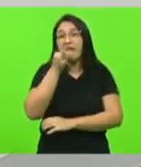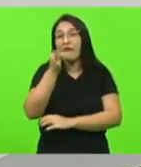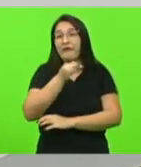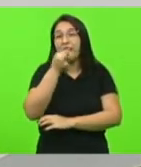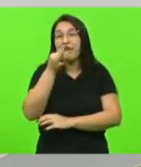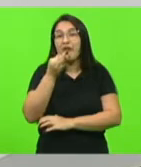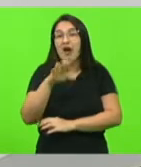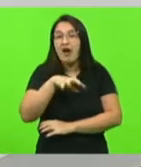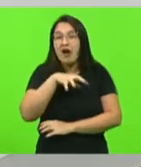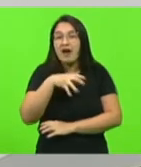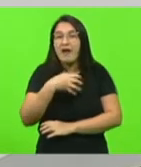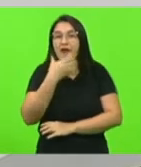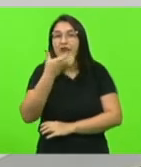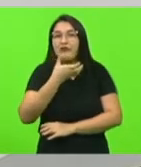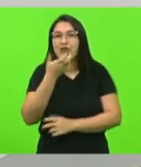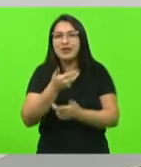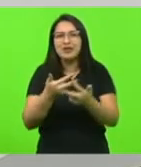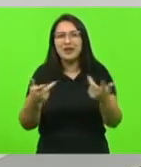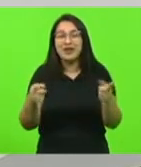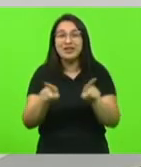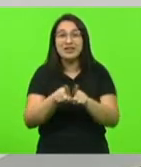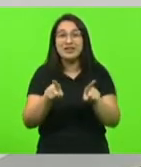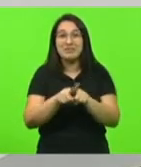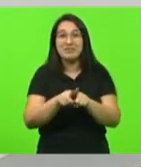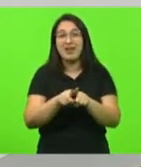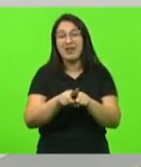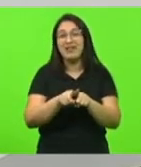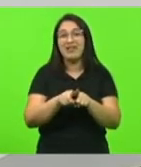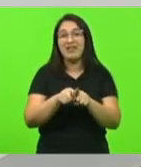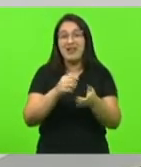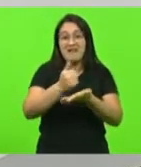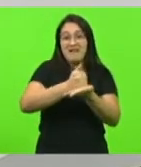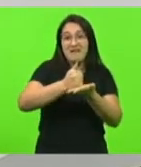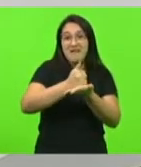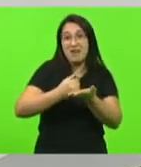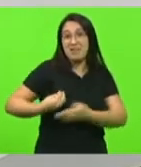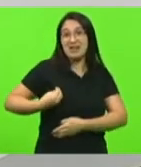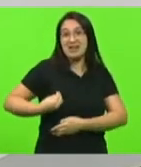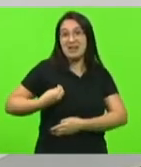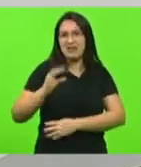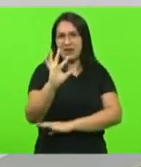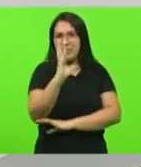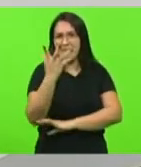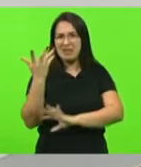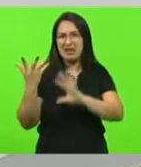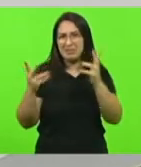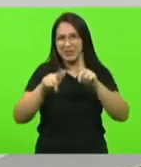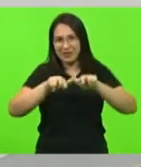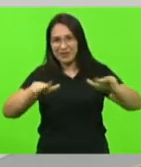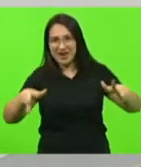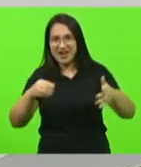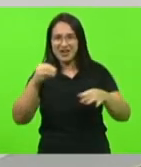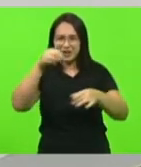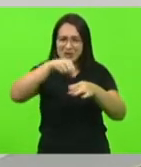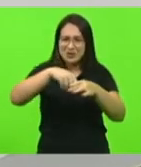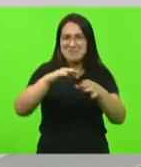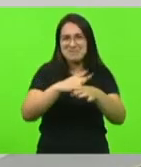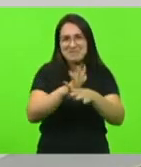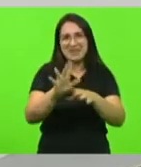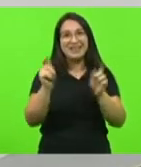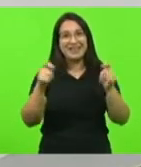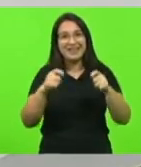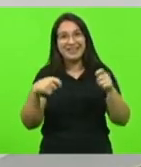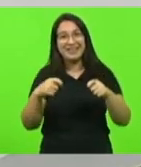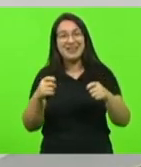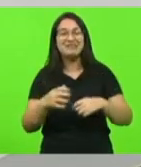carentes e montando farmácia viva também então esses três deputados que estão à frente desse projeto padre